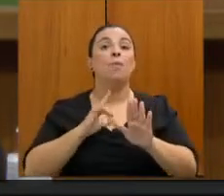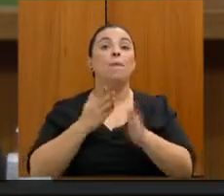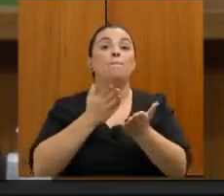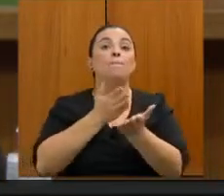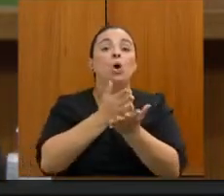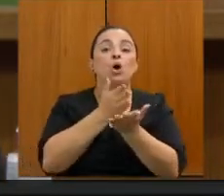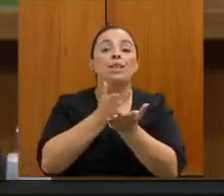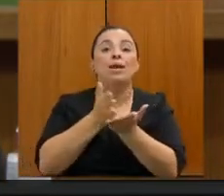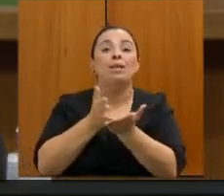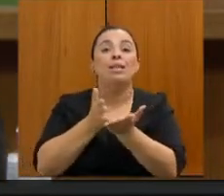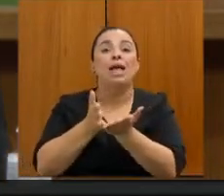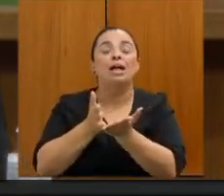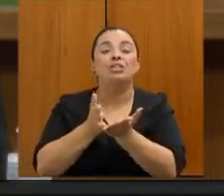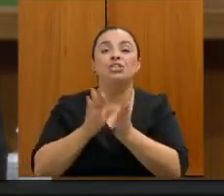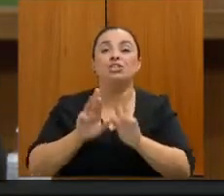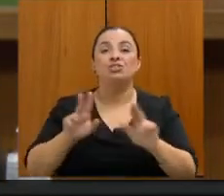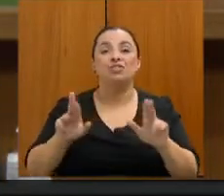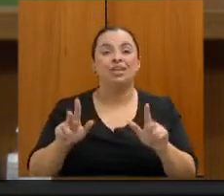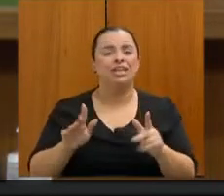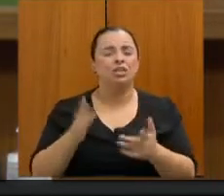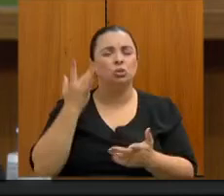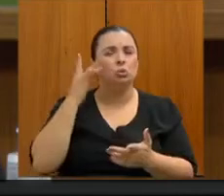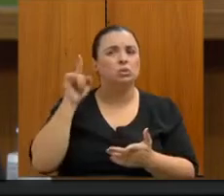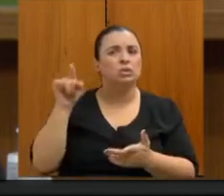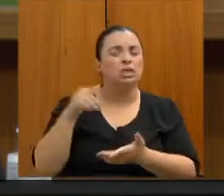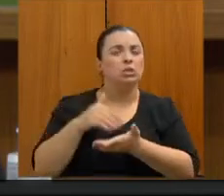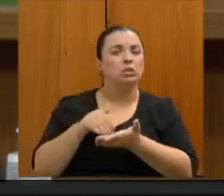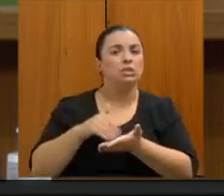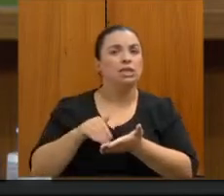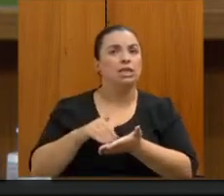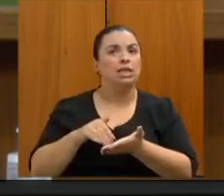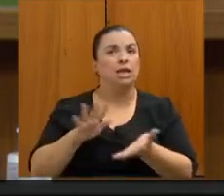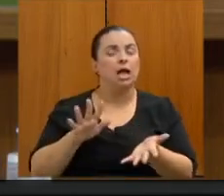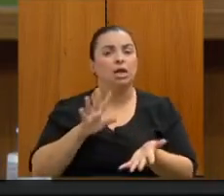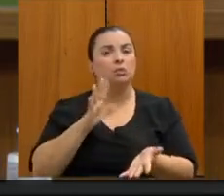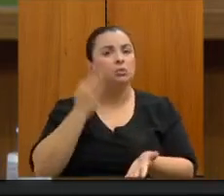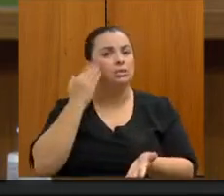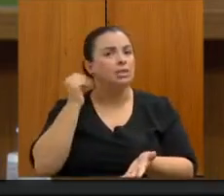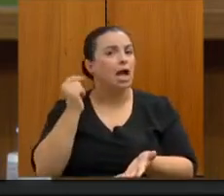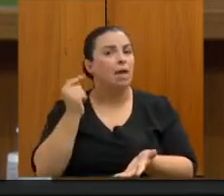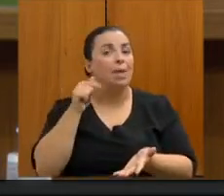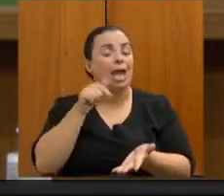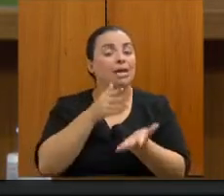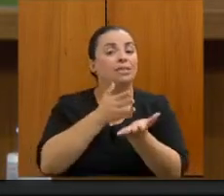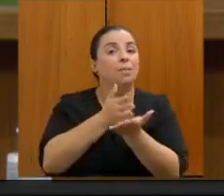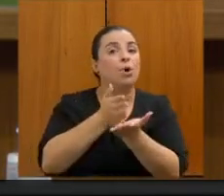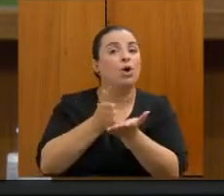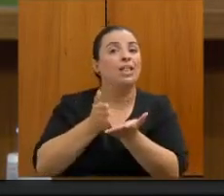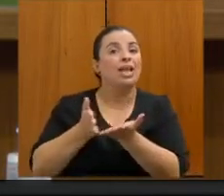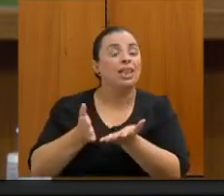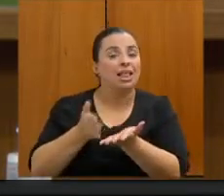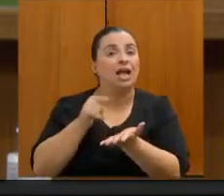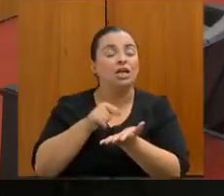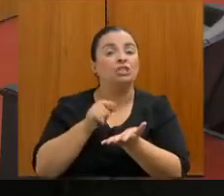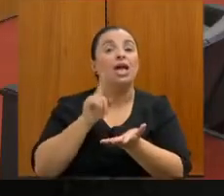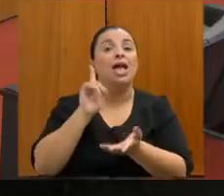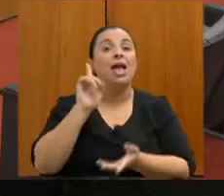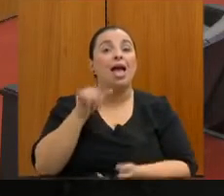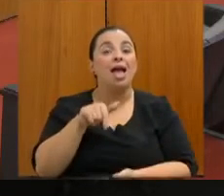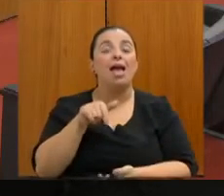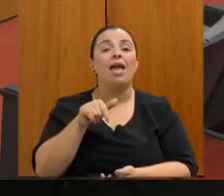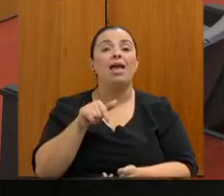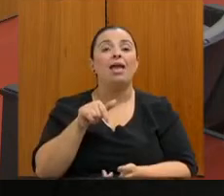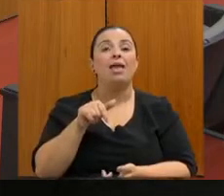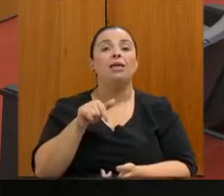Não sei se o secretário tem conhecimento. Essa modalidade que a gente utiliza é a modalidade de